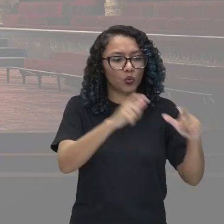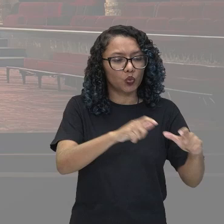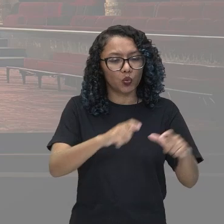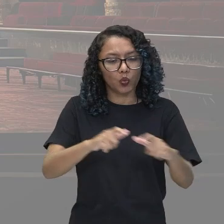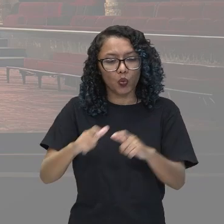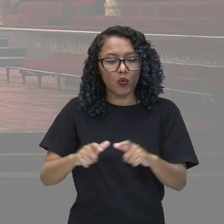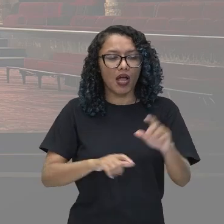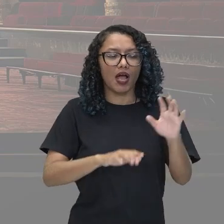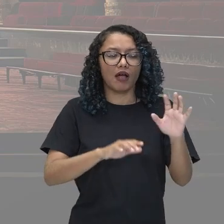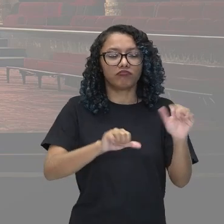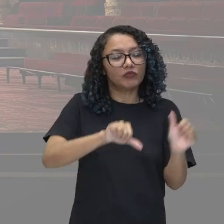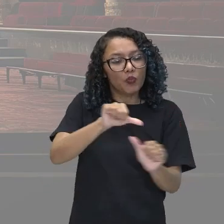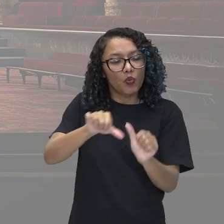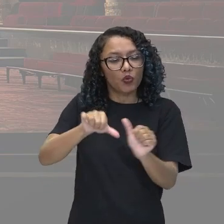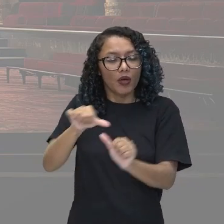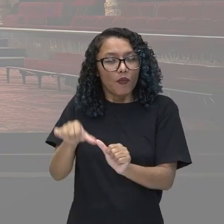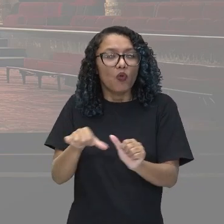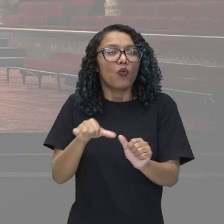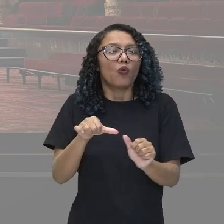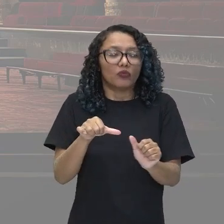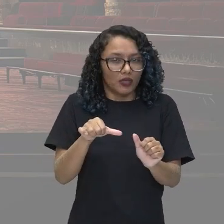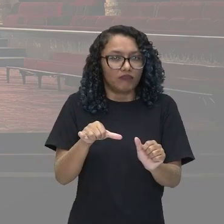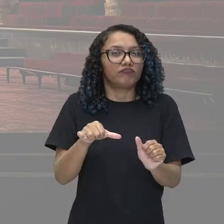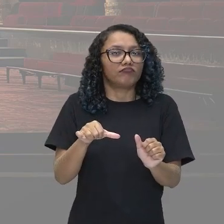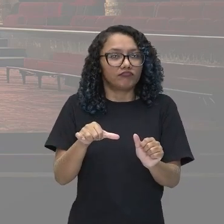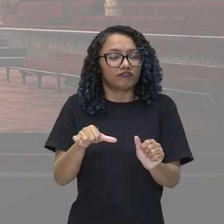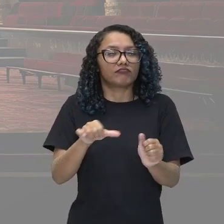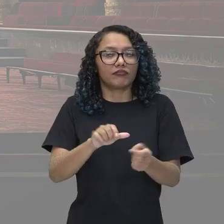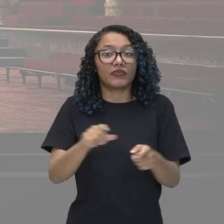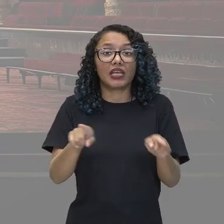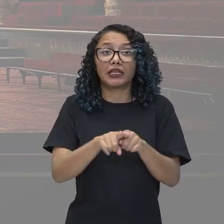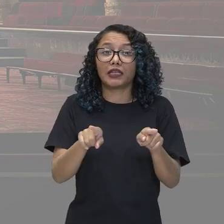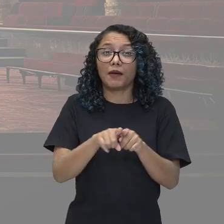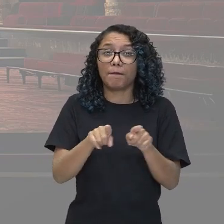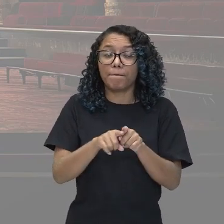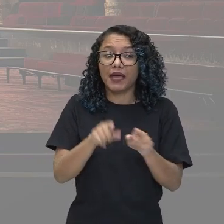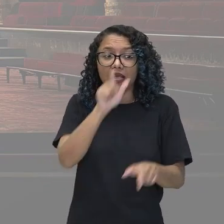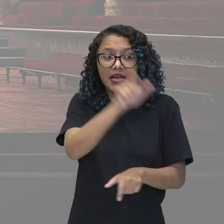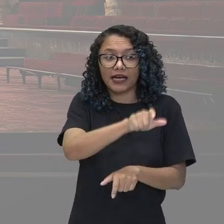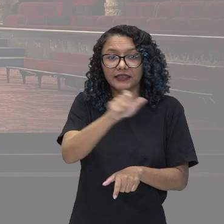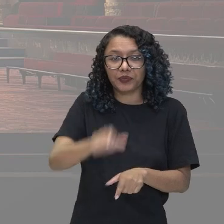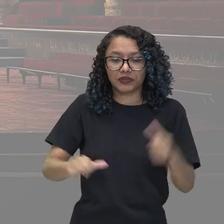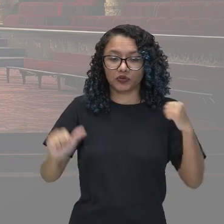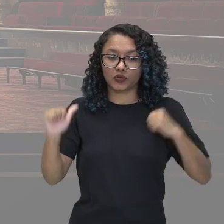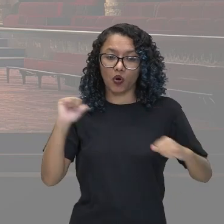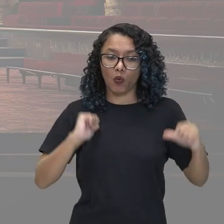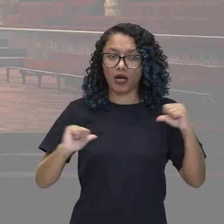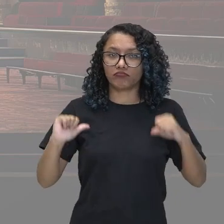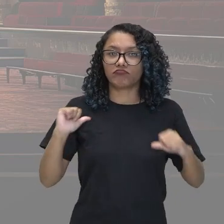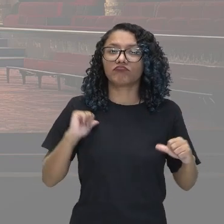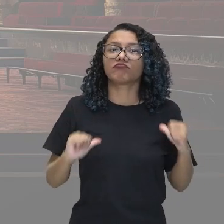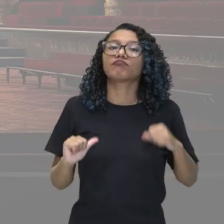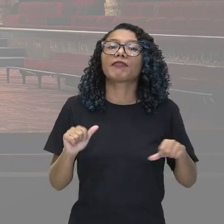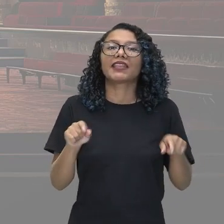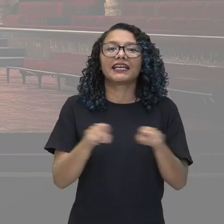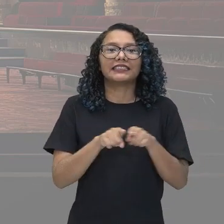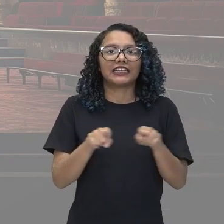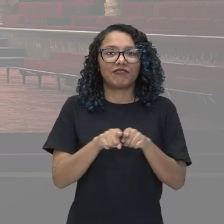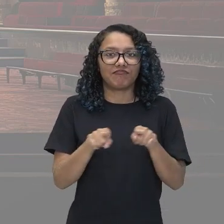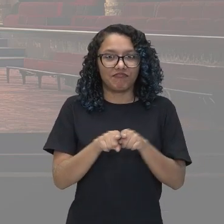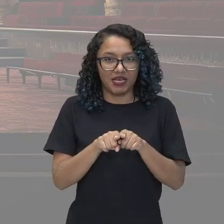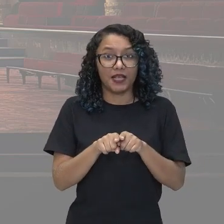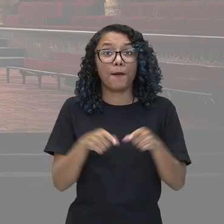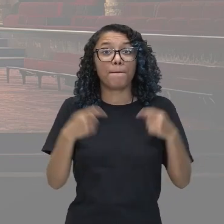os atores. Os atores, além de ser atores, eles têm que ser